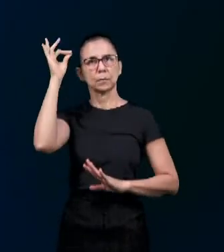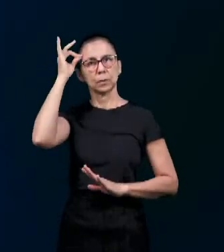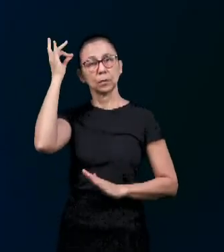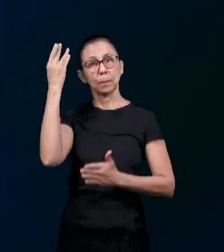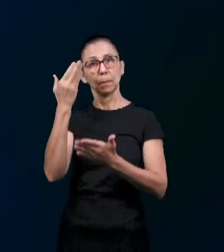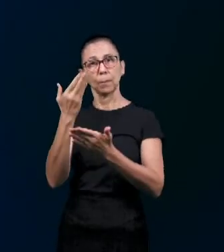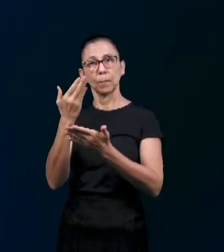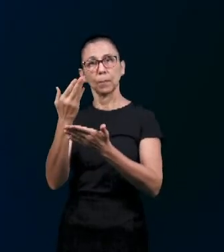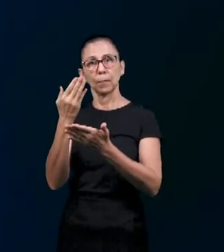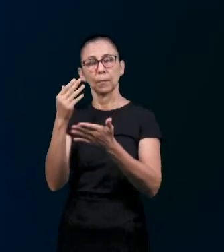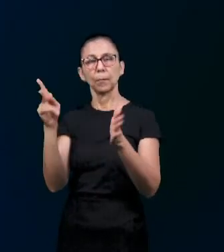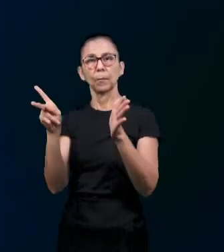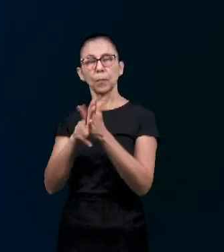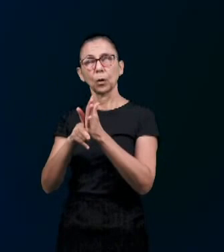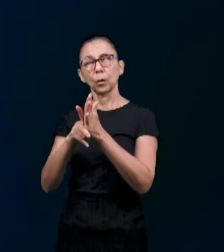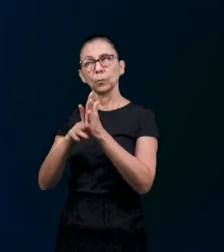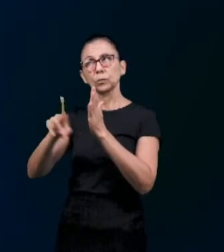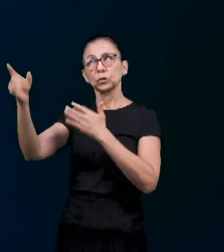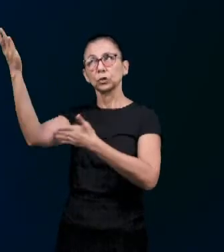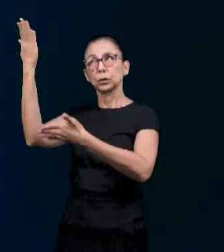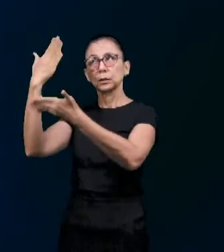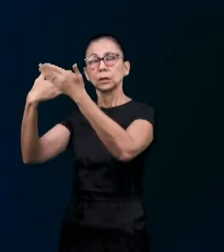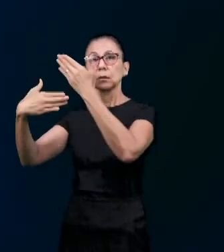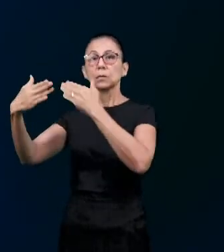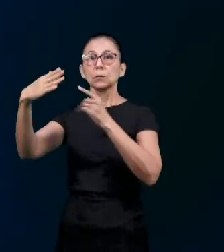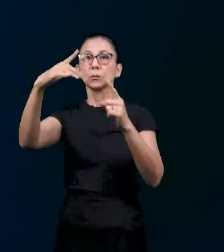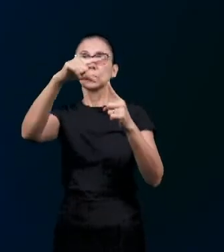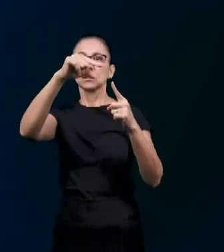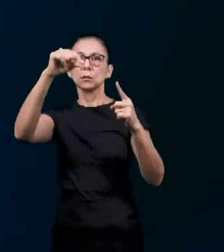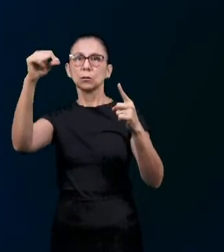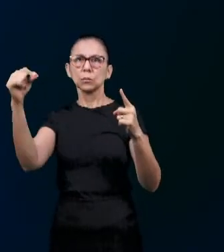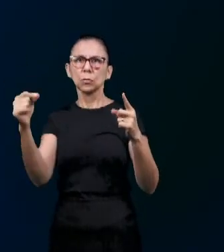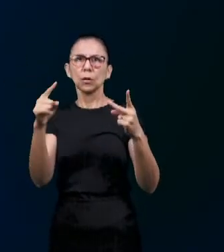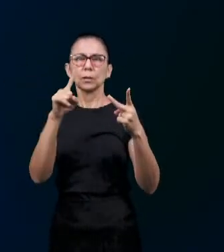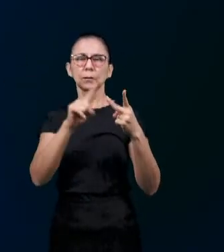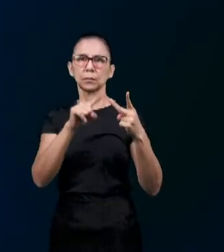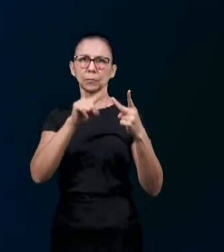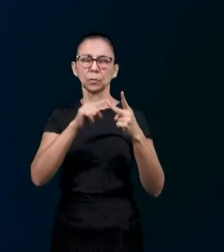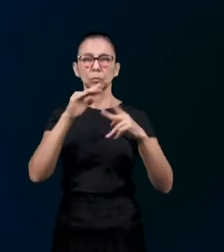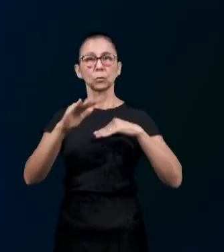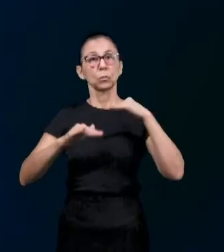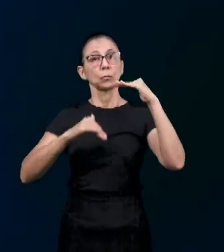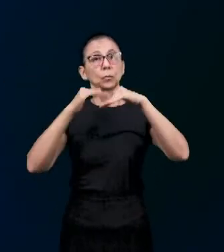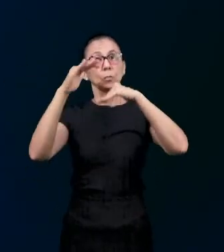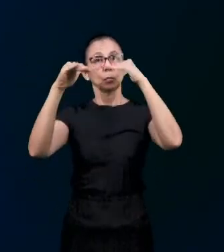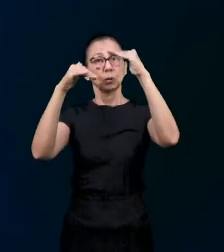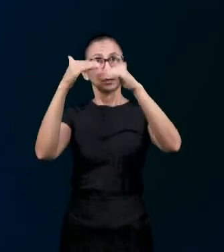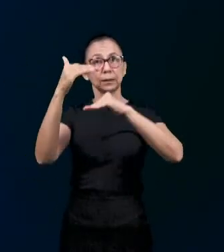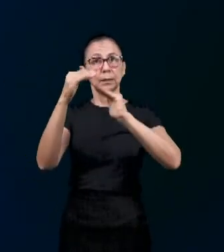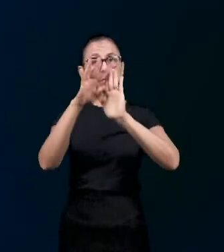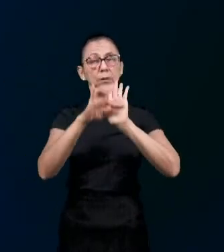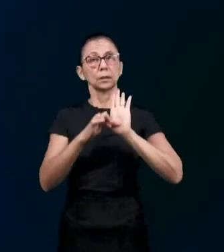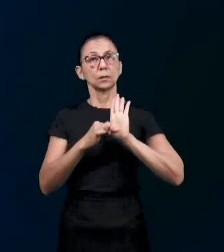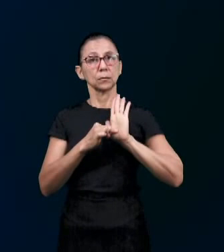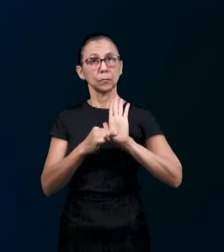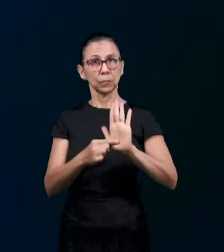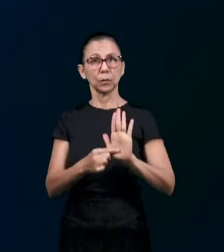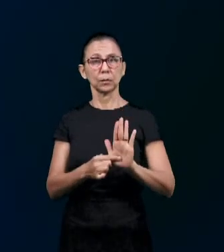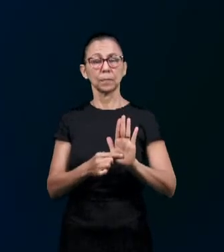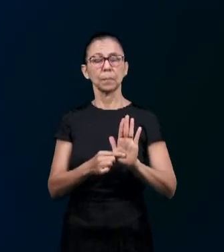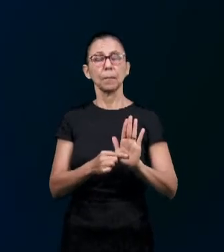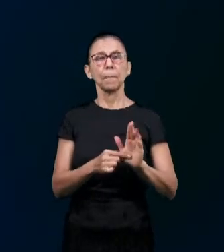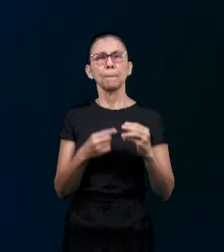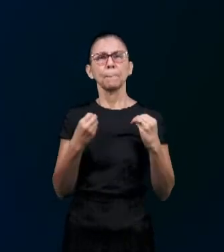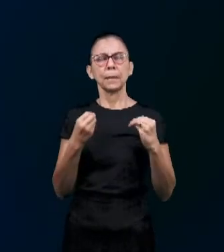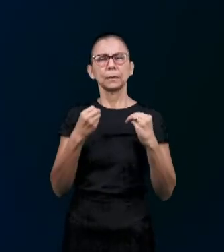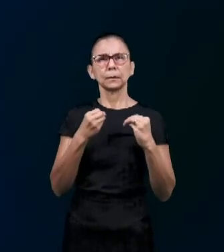eleitos Para a partir desse momento O processo O processo Ele ocorre Quando cita aqui Para oferecer Oferecer De